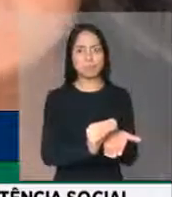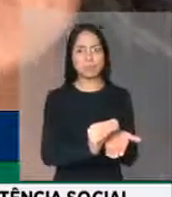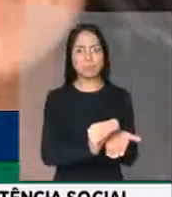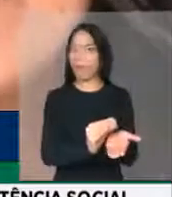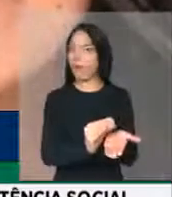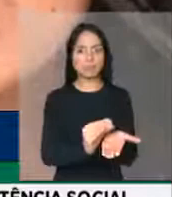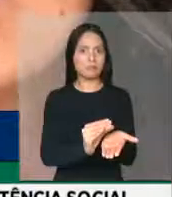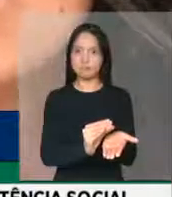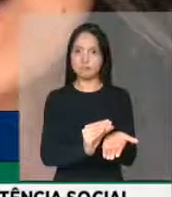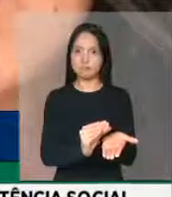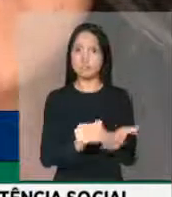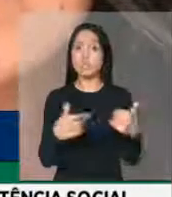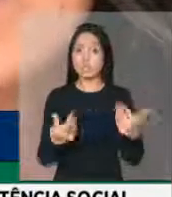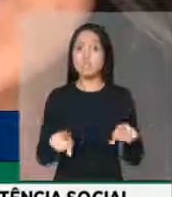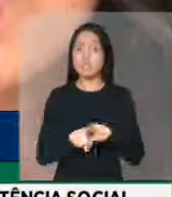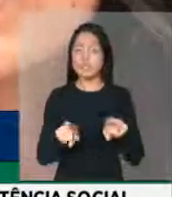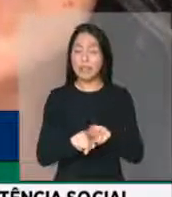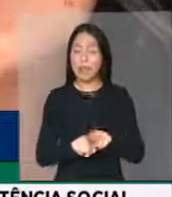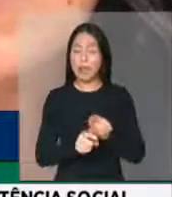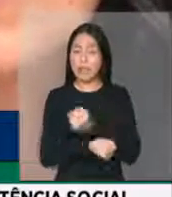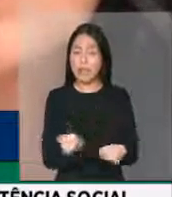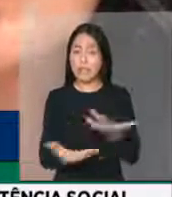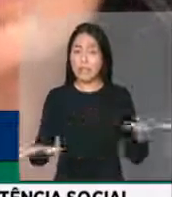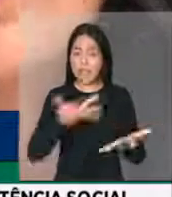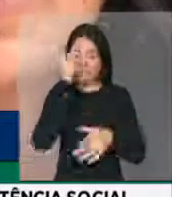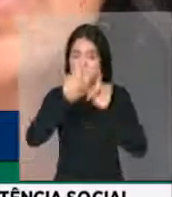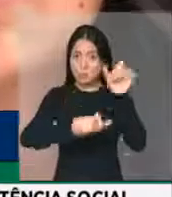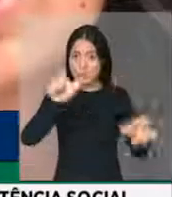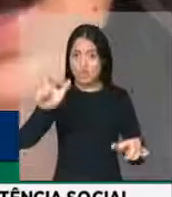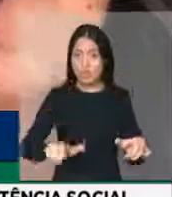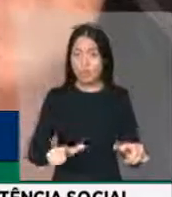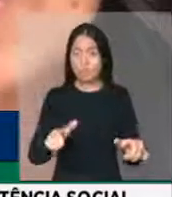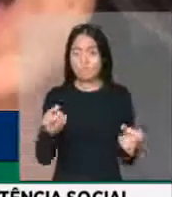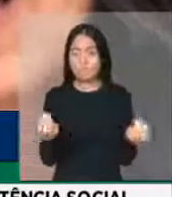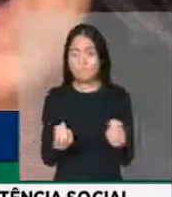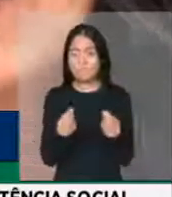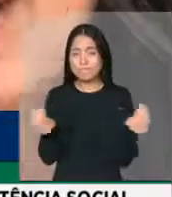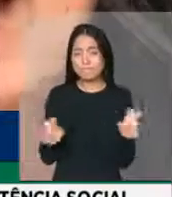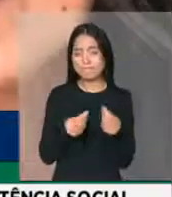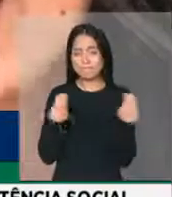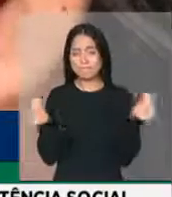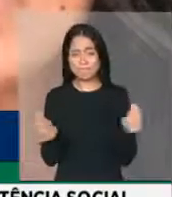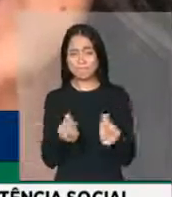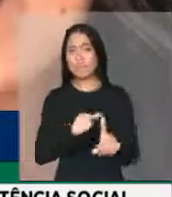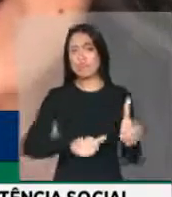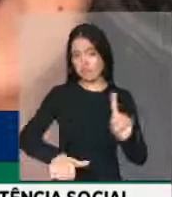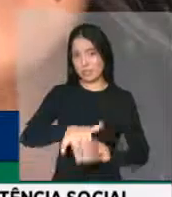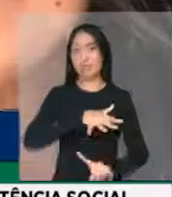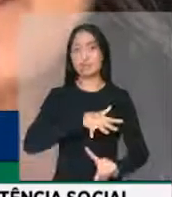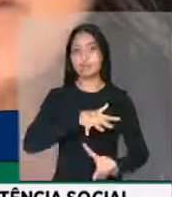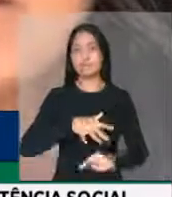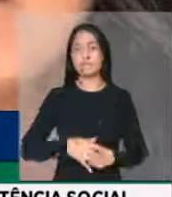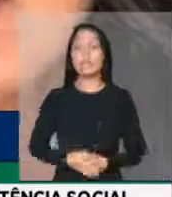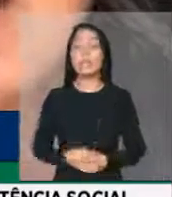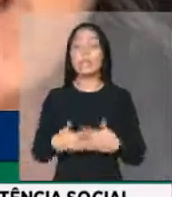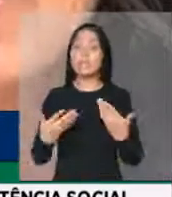economia também vão resultar no aumento da população em situação de vulnerabilidade social. Ademais, cabe destacar